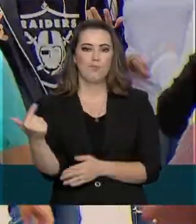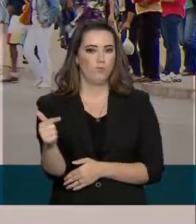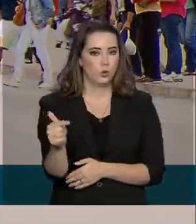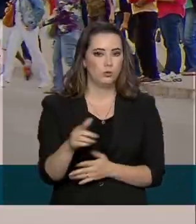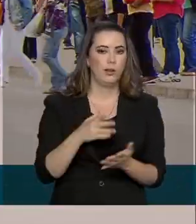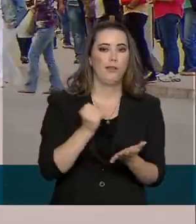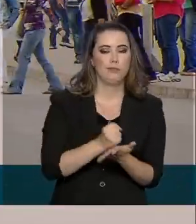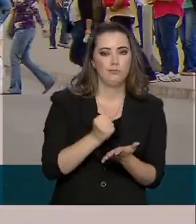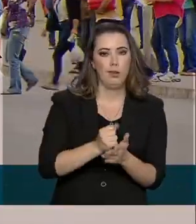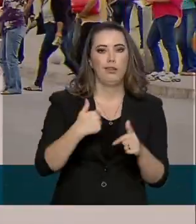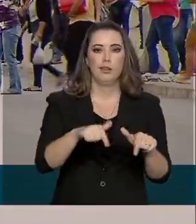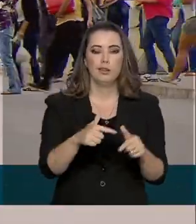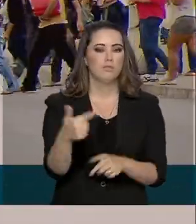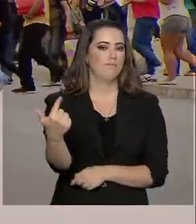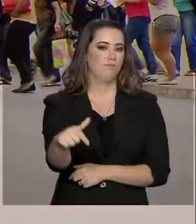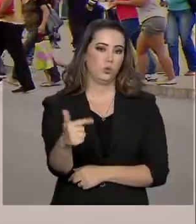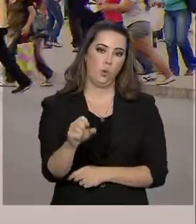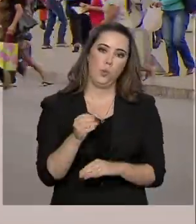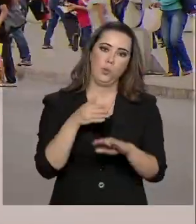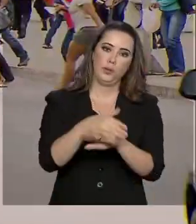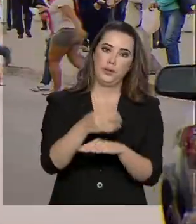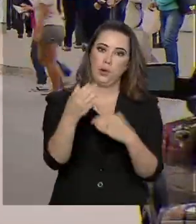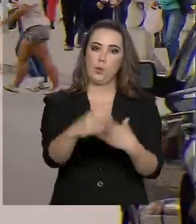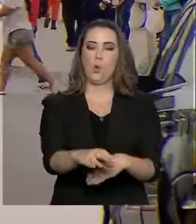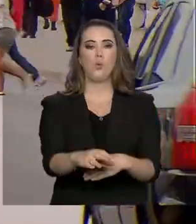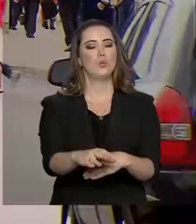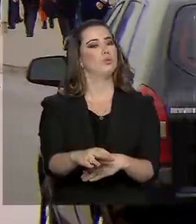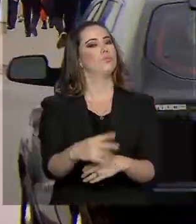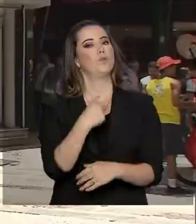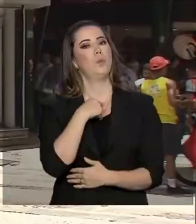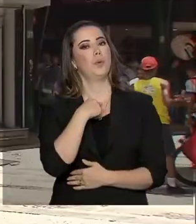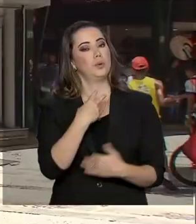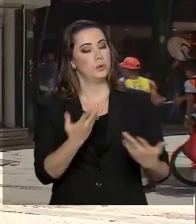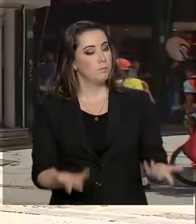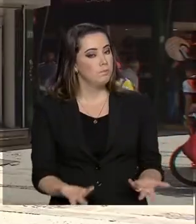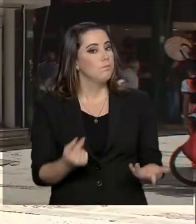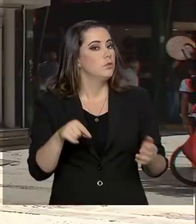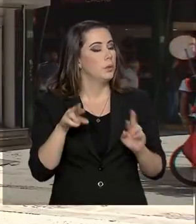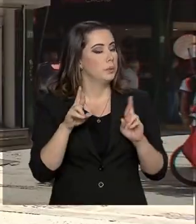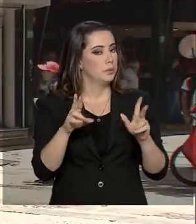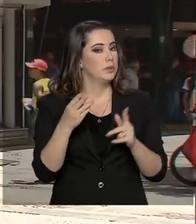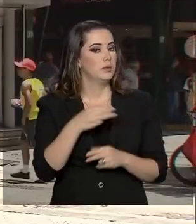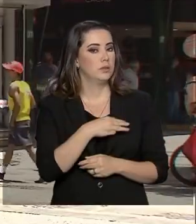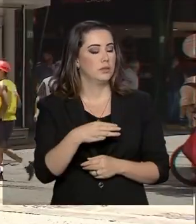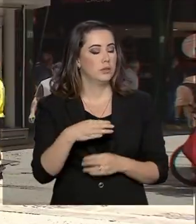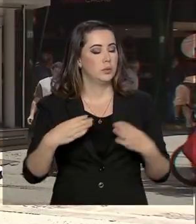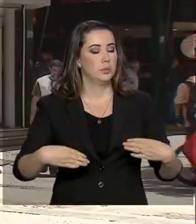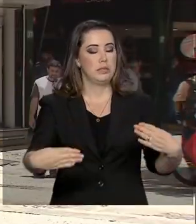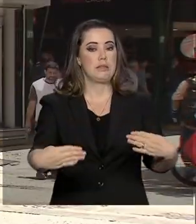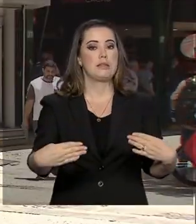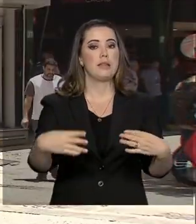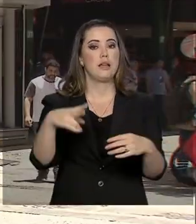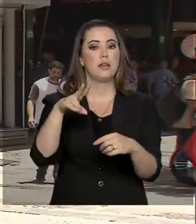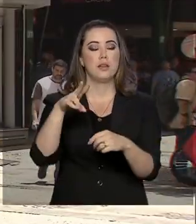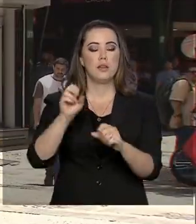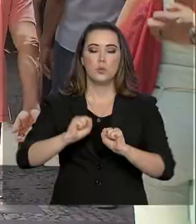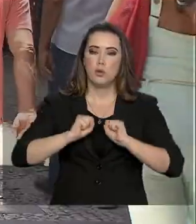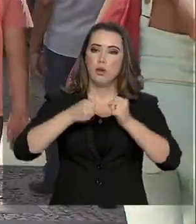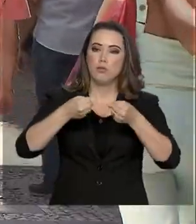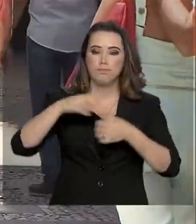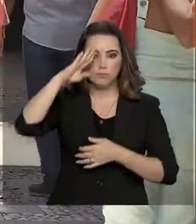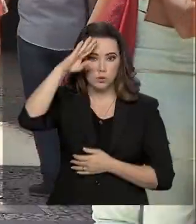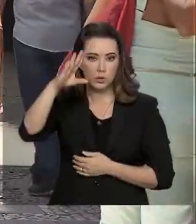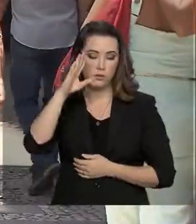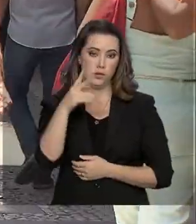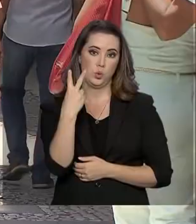trabalho ou ingressar no serviço público. A expectativa do Ministério da Defesa é que 2 milhões de jovens realizem